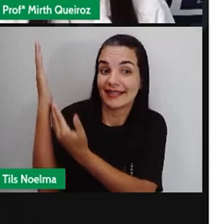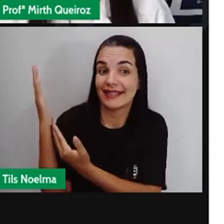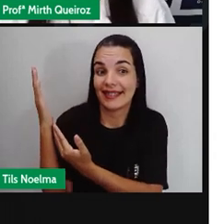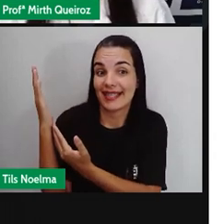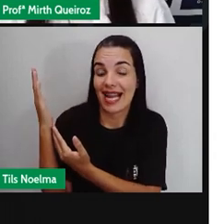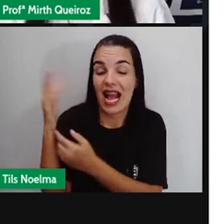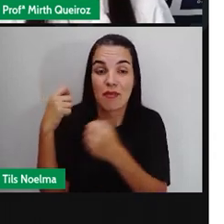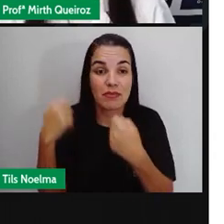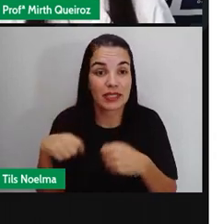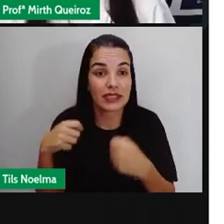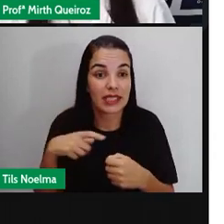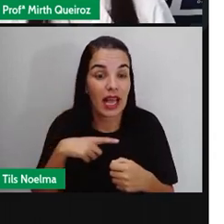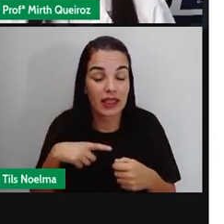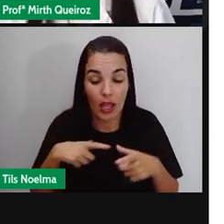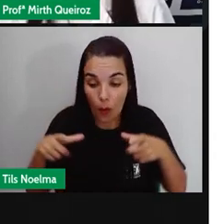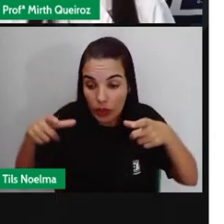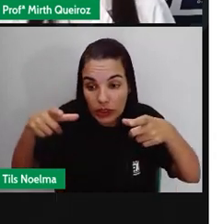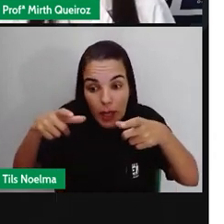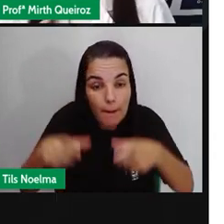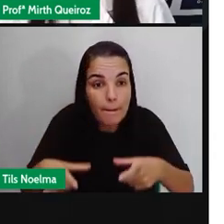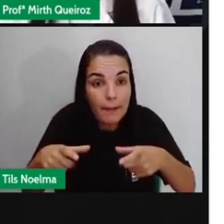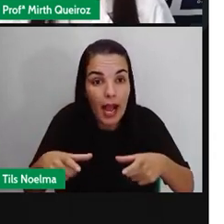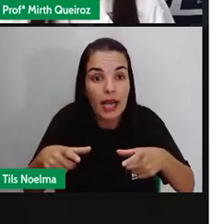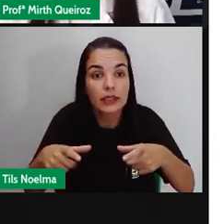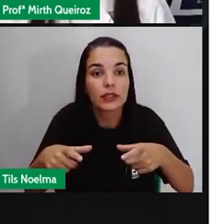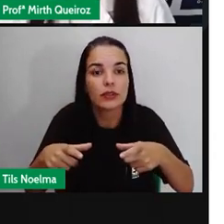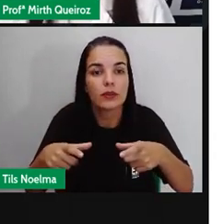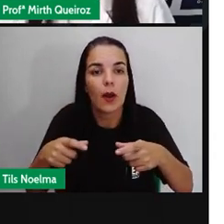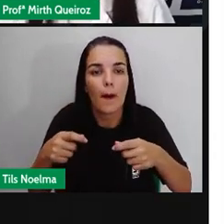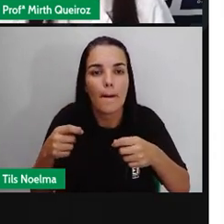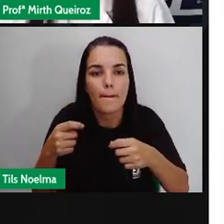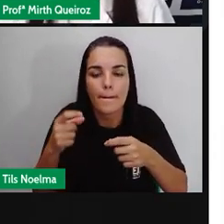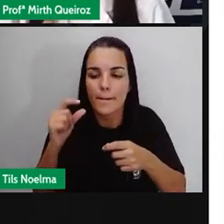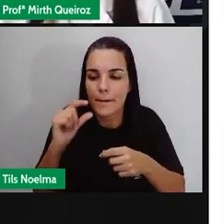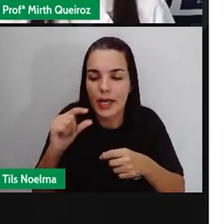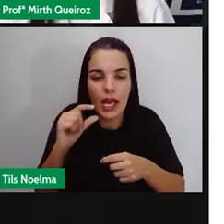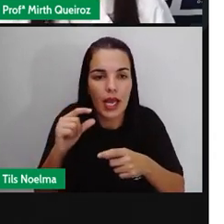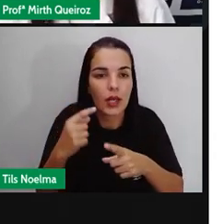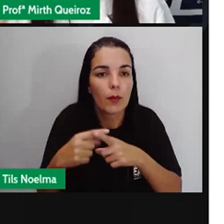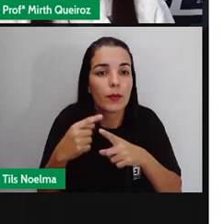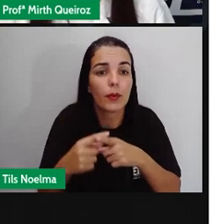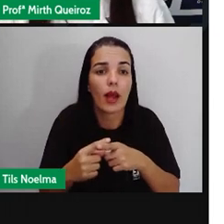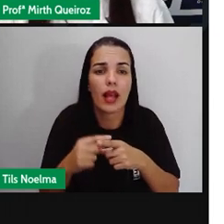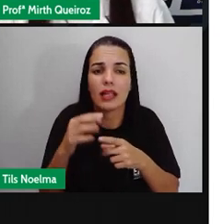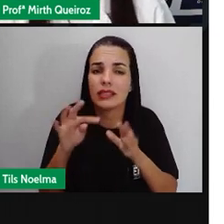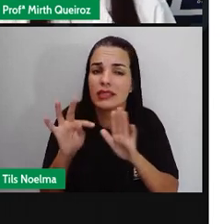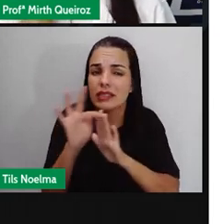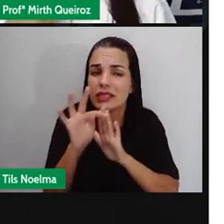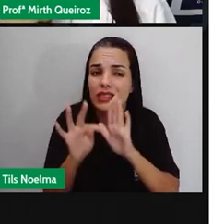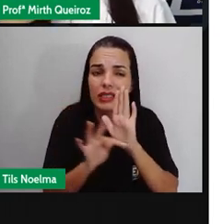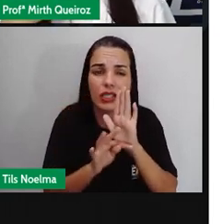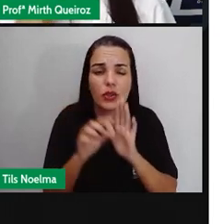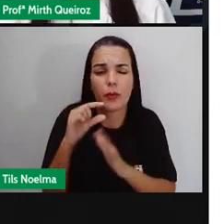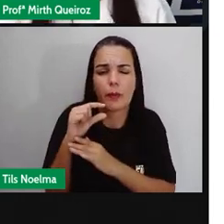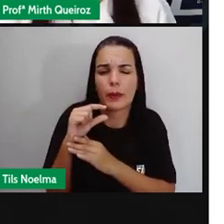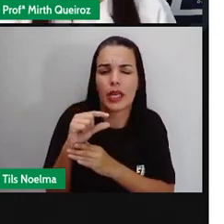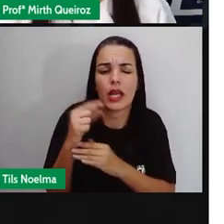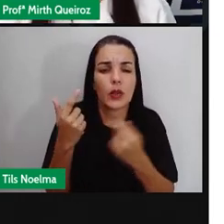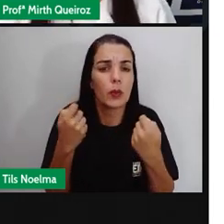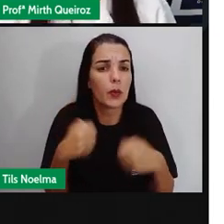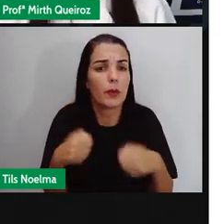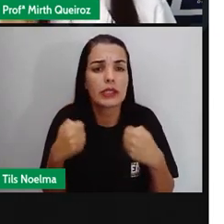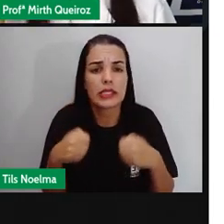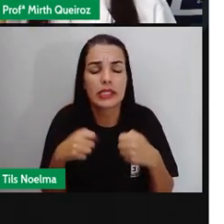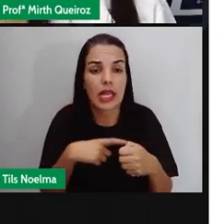delimitado, até porque se trata de um conto. Contos são narrativas breves. Não podem ter muitos